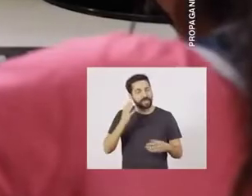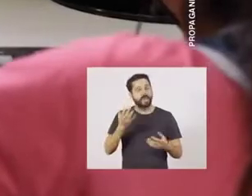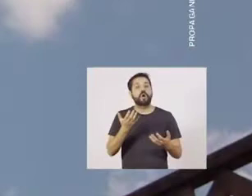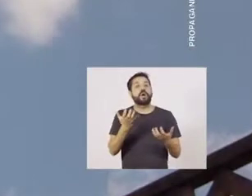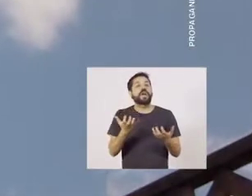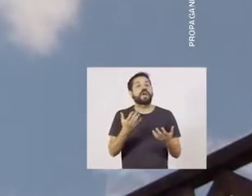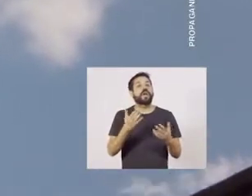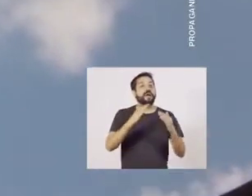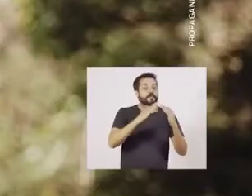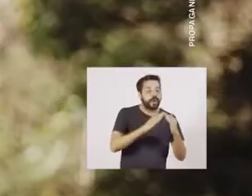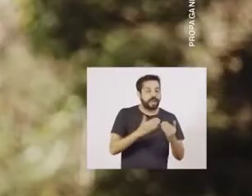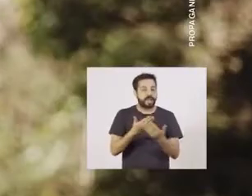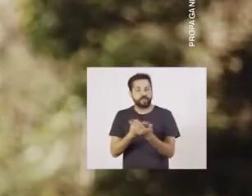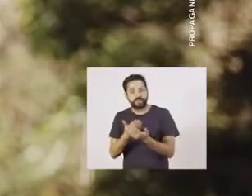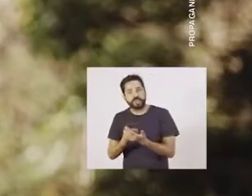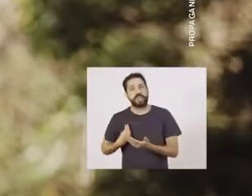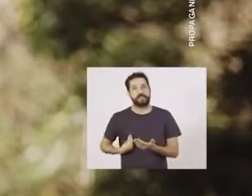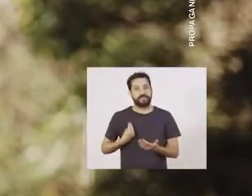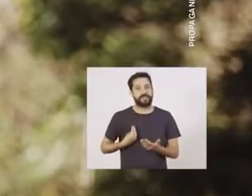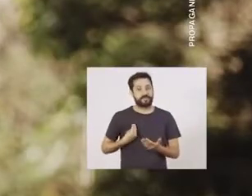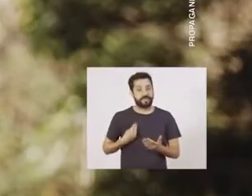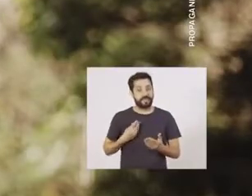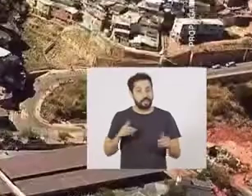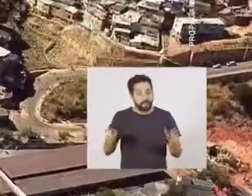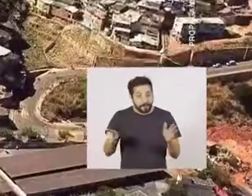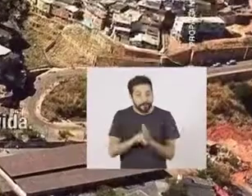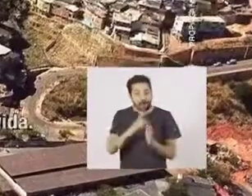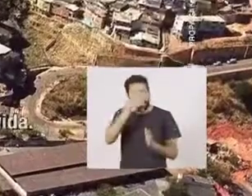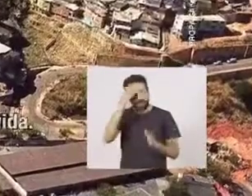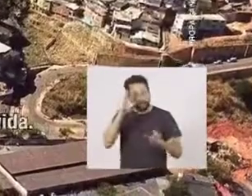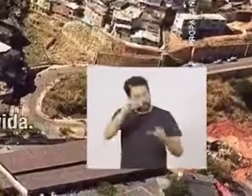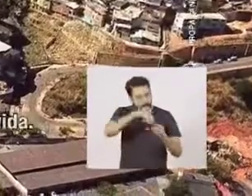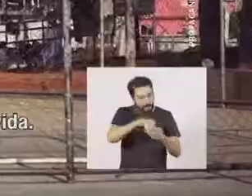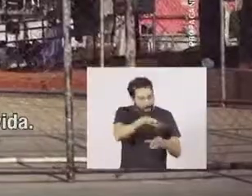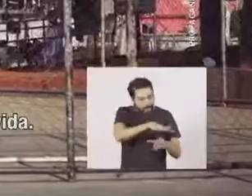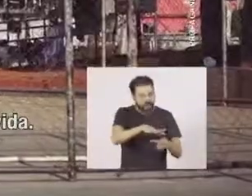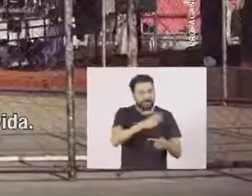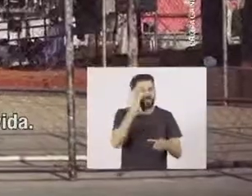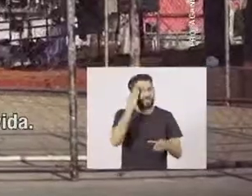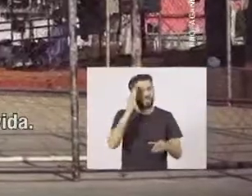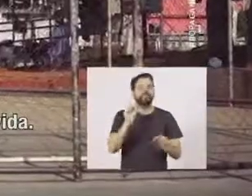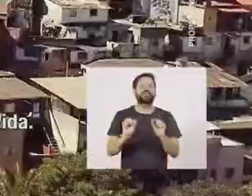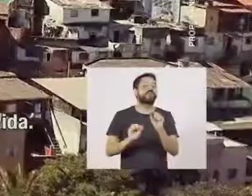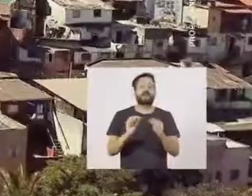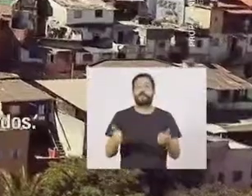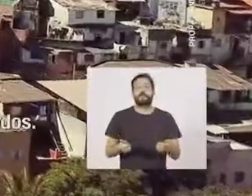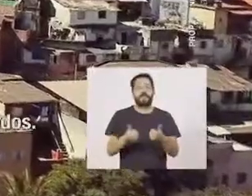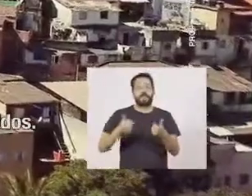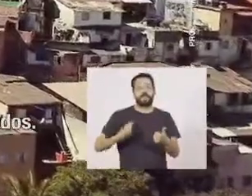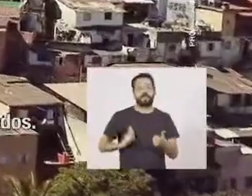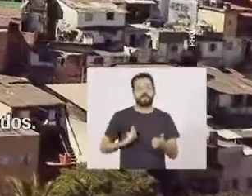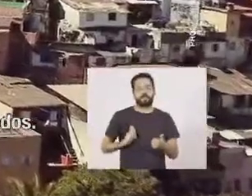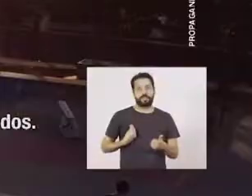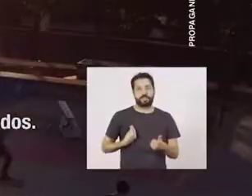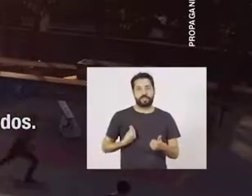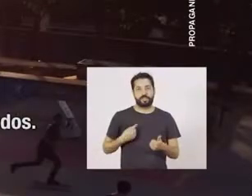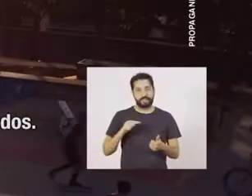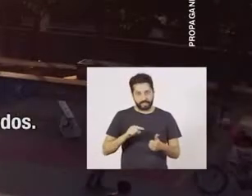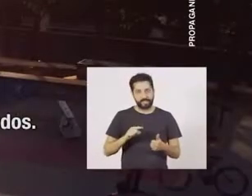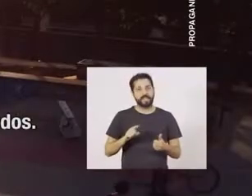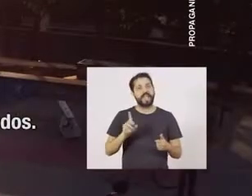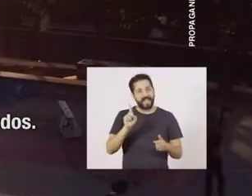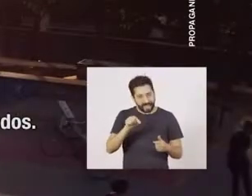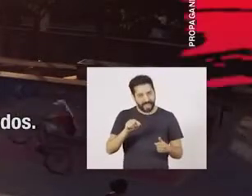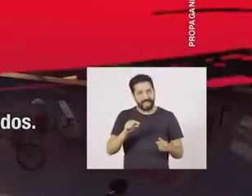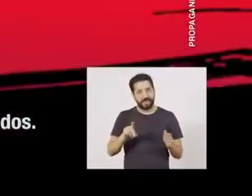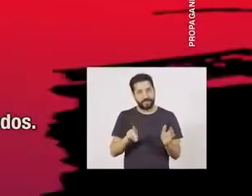estudar. Porque ninguém melhor que mora ali sabe o é necessário para melhorar a qualidade de vida. Então isso também faz parte de uma cidade